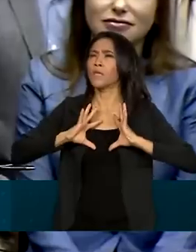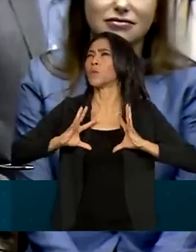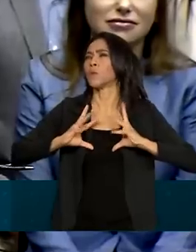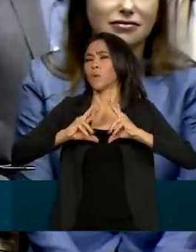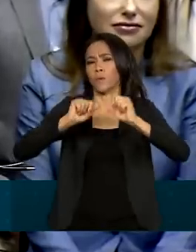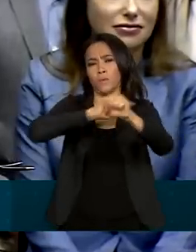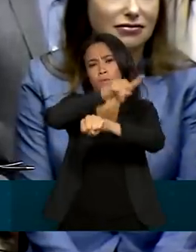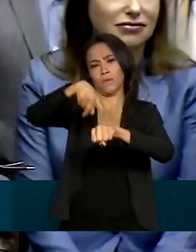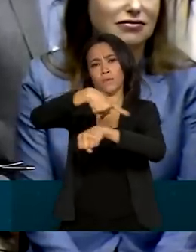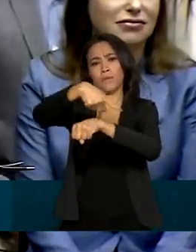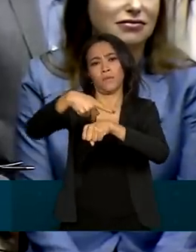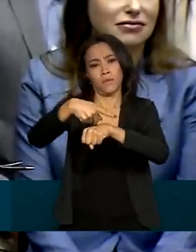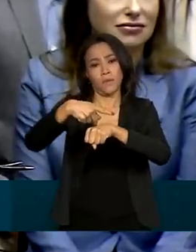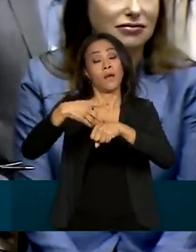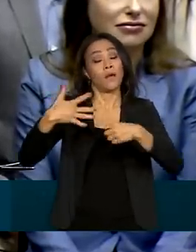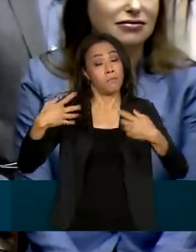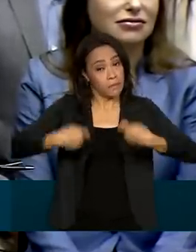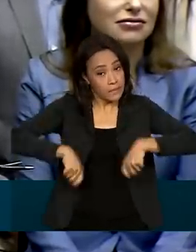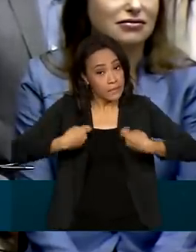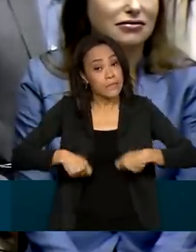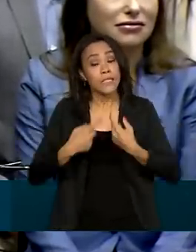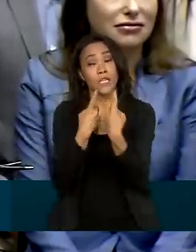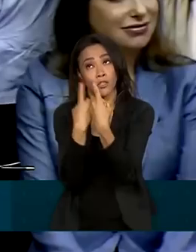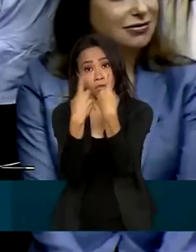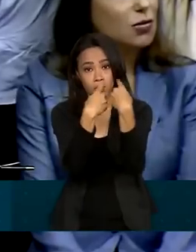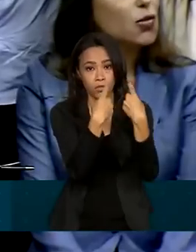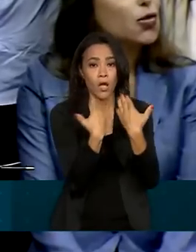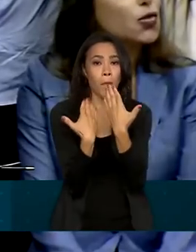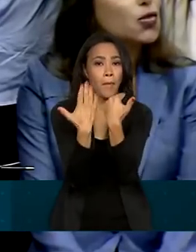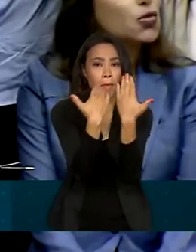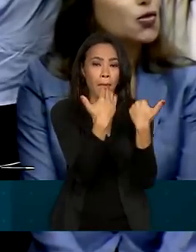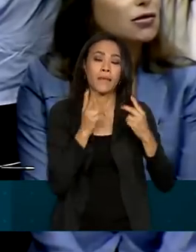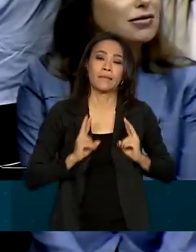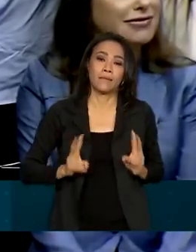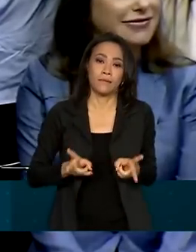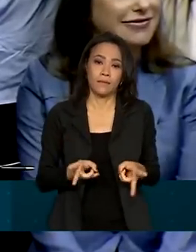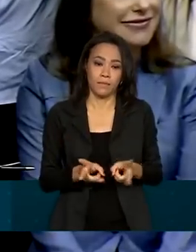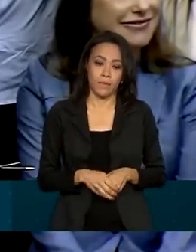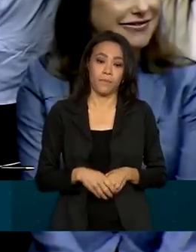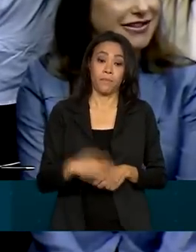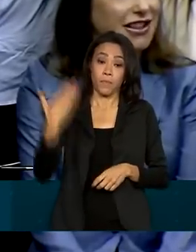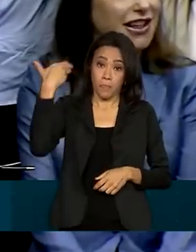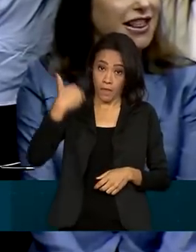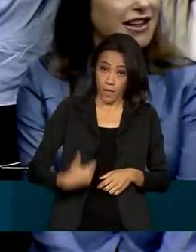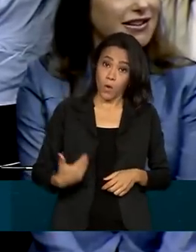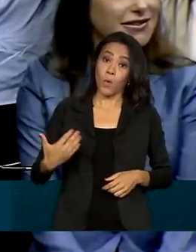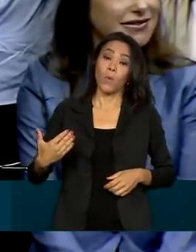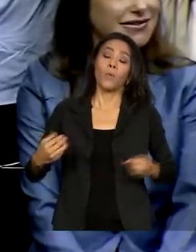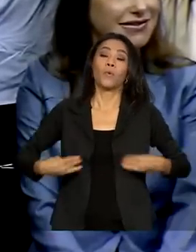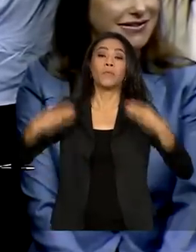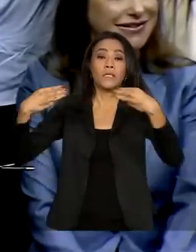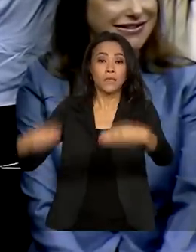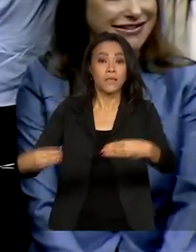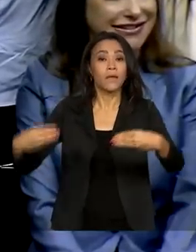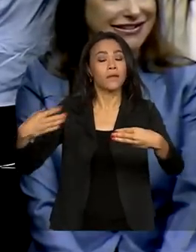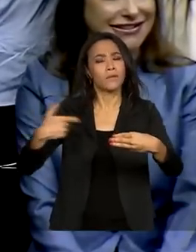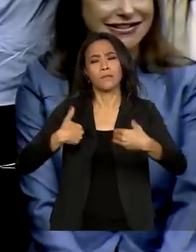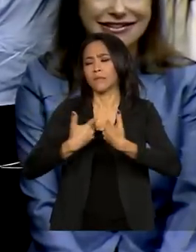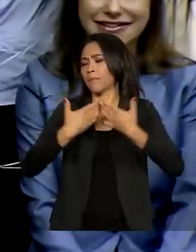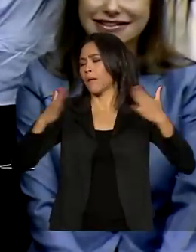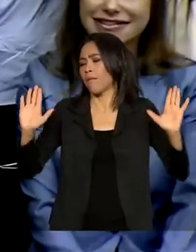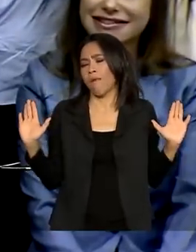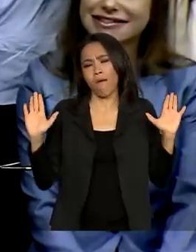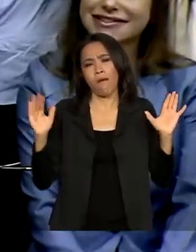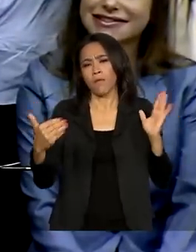E, para tanto, é preciso muito diálogo sempre. O Ministério das Cidades e o meu gabinete estarão de portas abertas